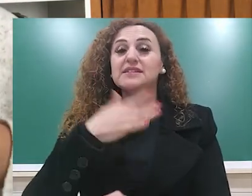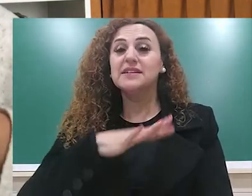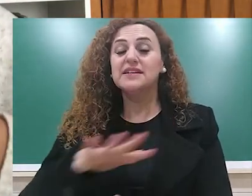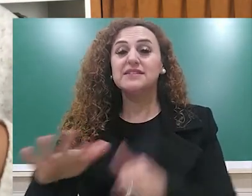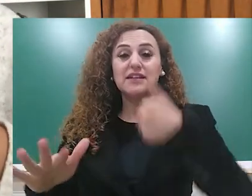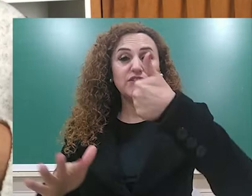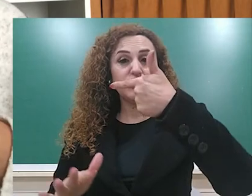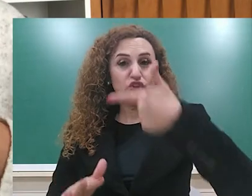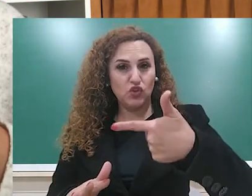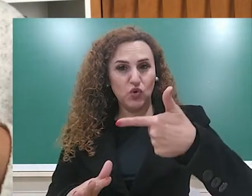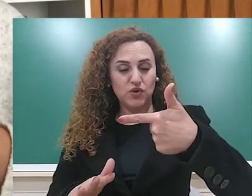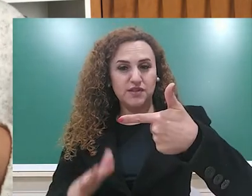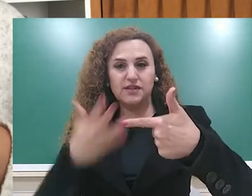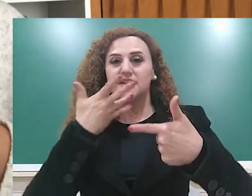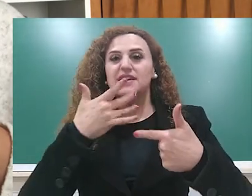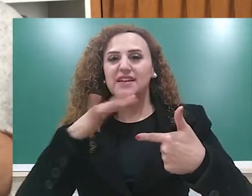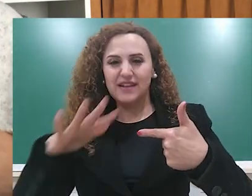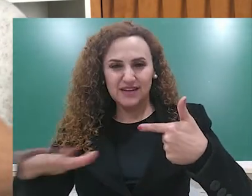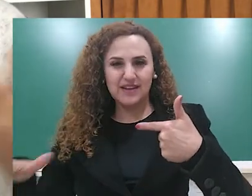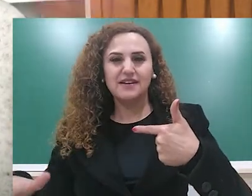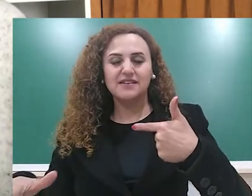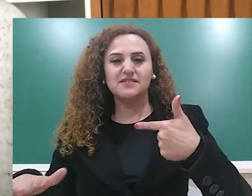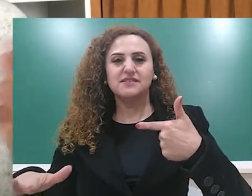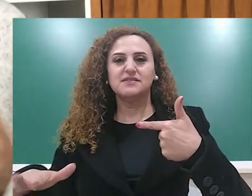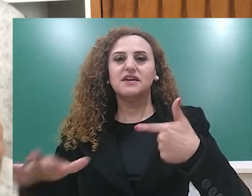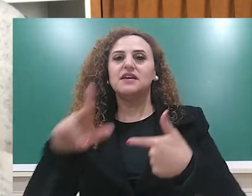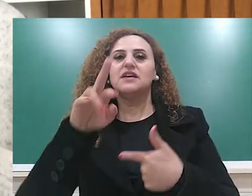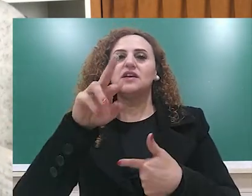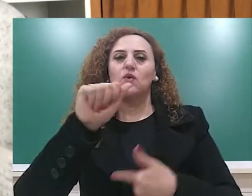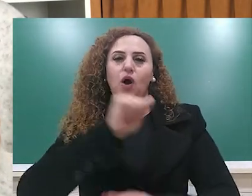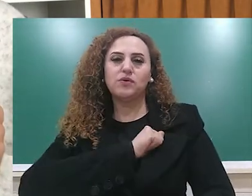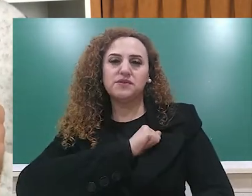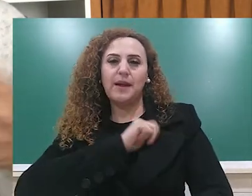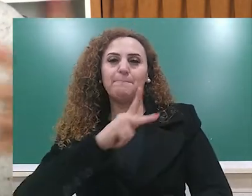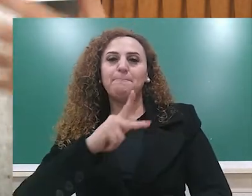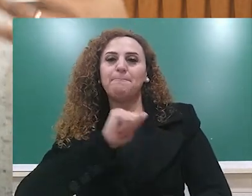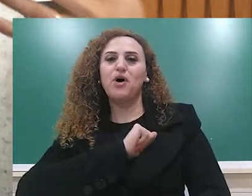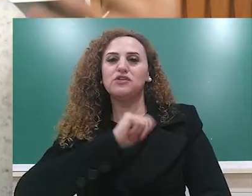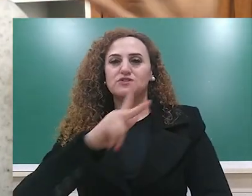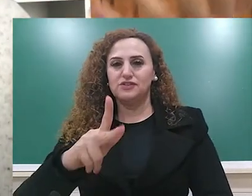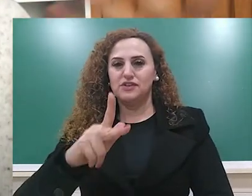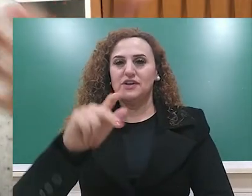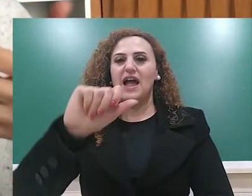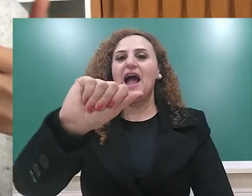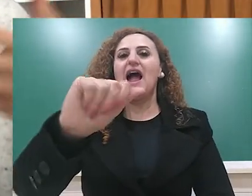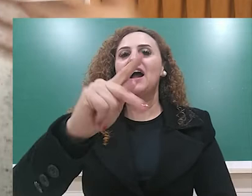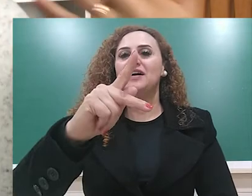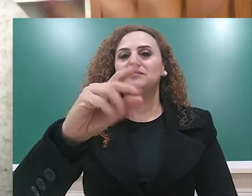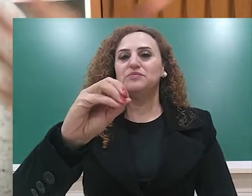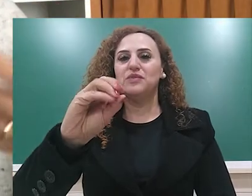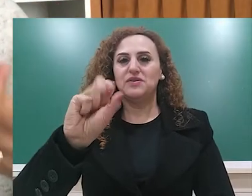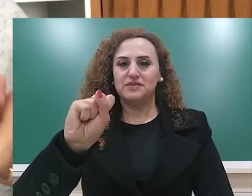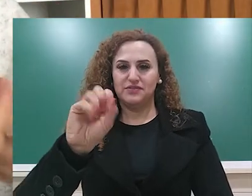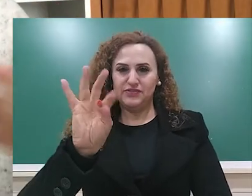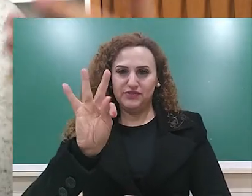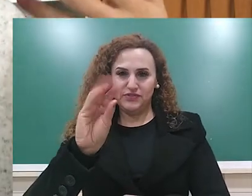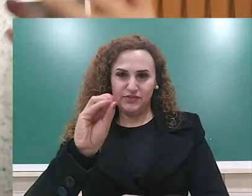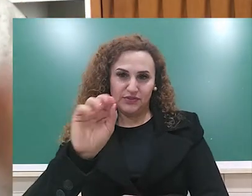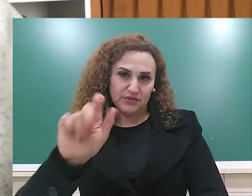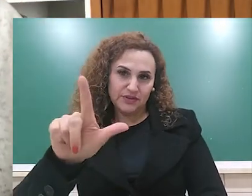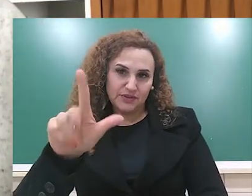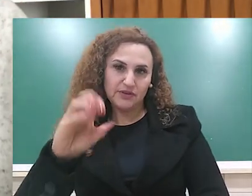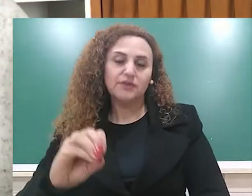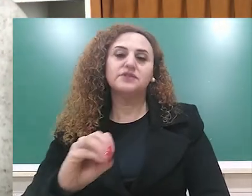12 apóstolos, em que eles, então, agradecem o São Lourenço por ter intervido por